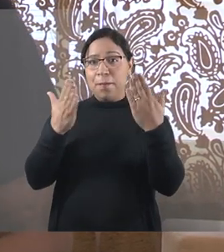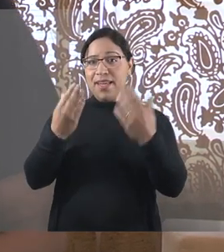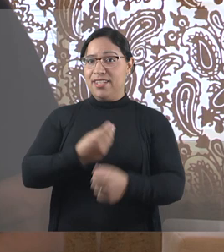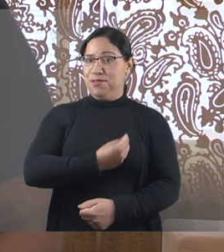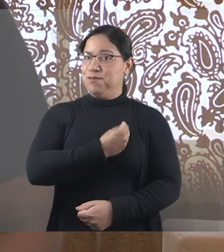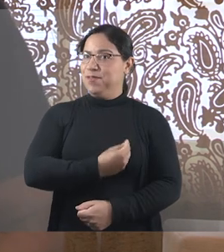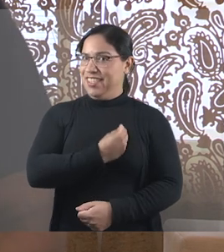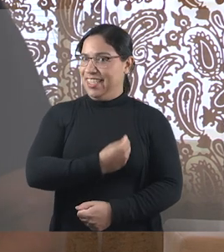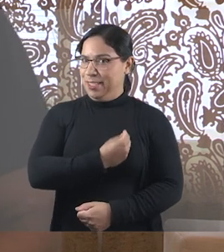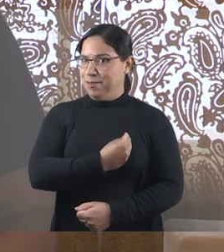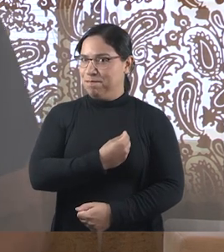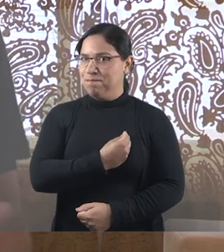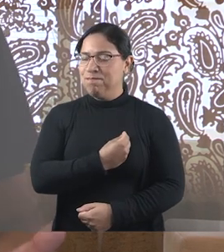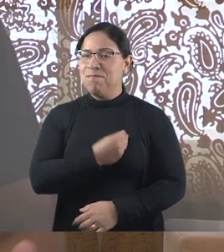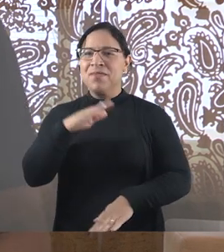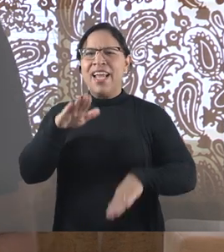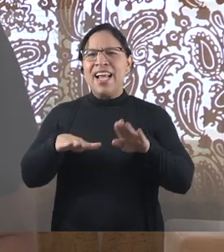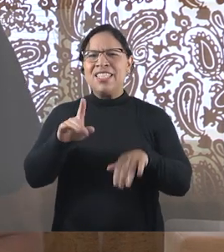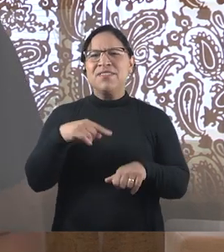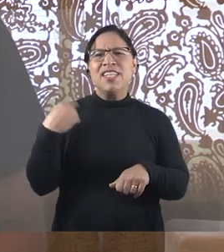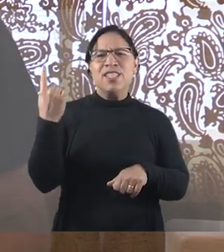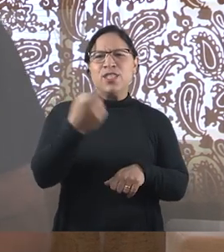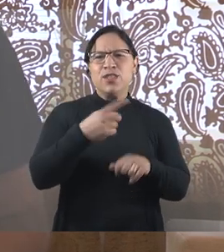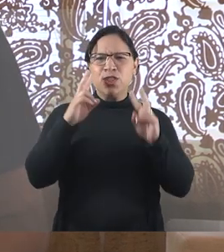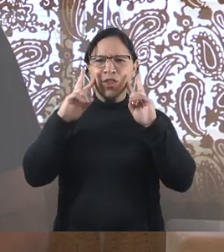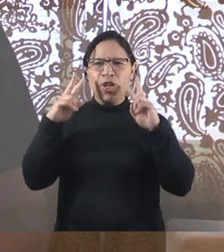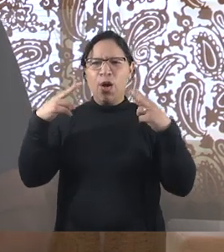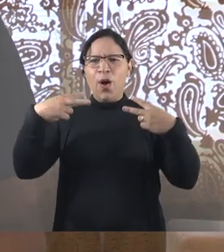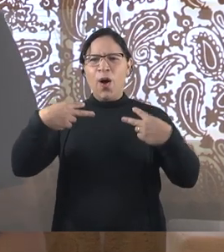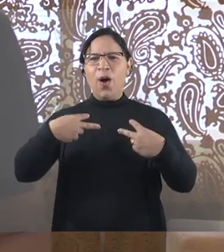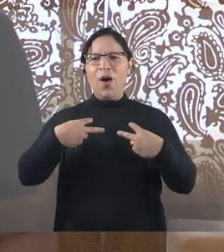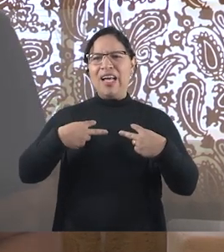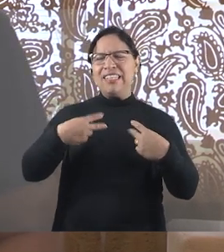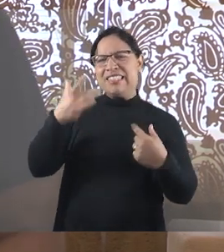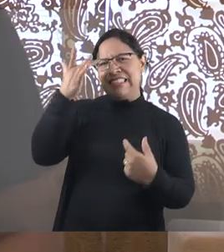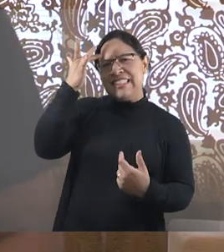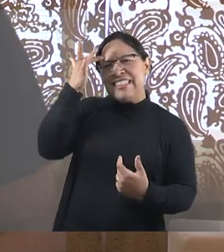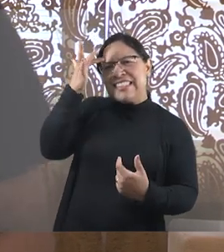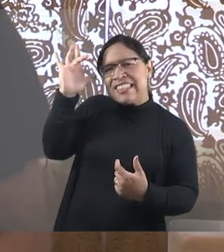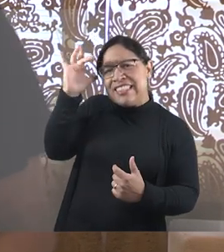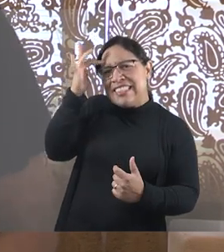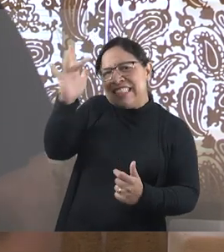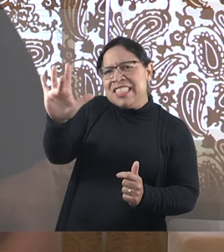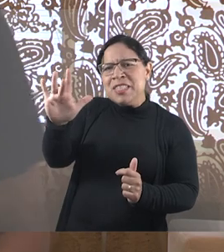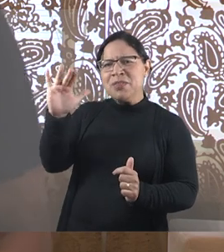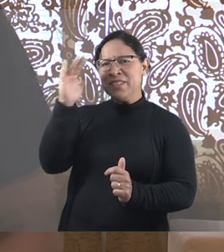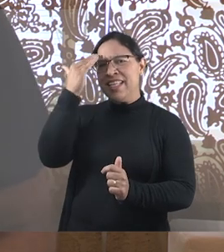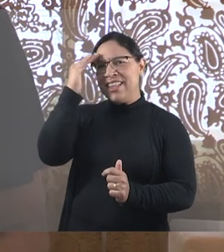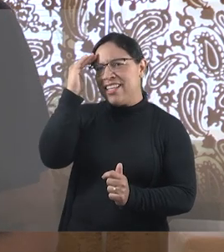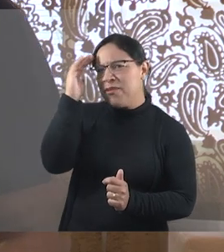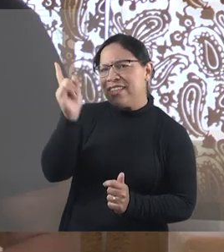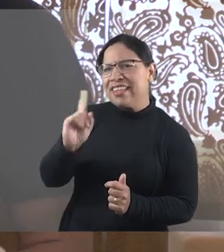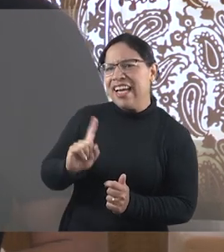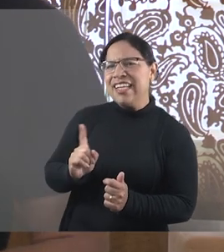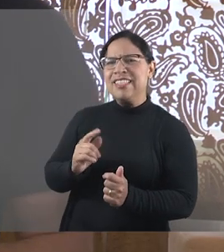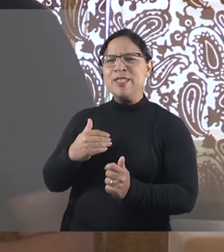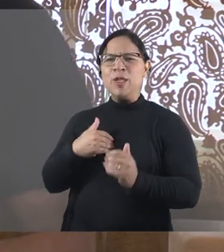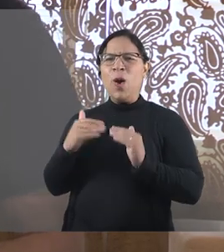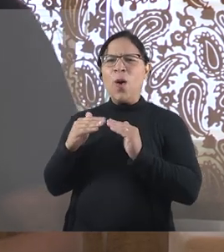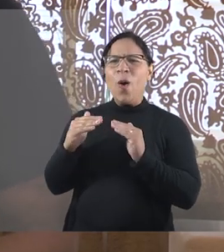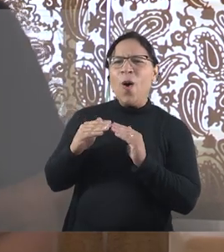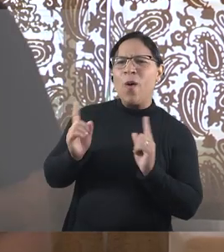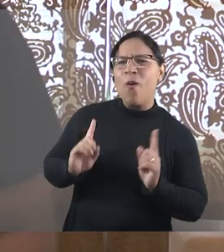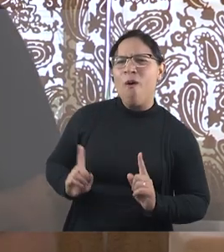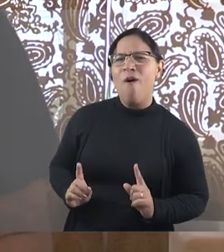de Deus, e não entendemos. Não entendemos as formas, não entendemos os desfechos, não concordamos com algumas cores.